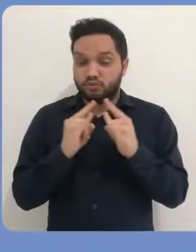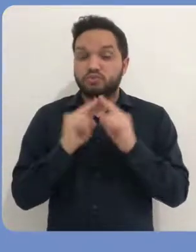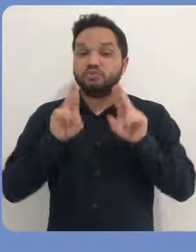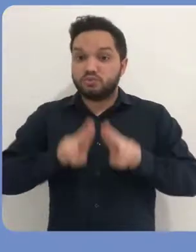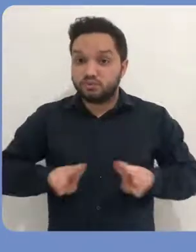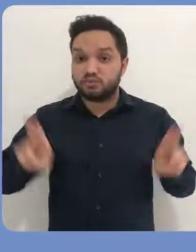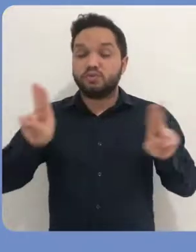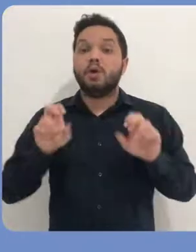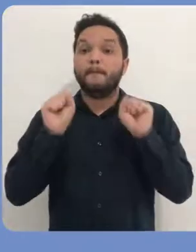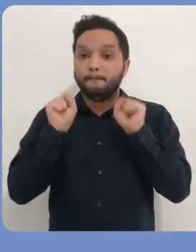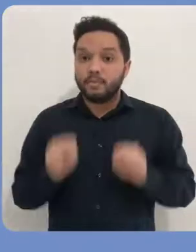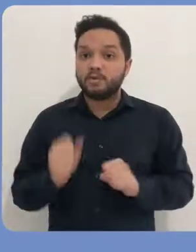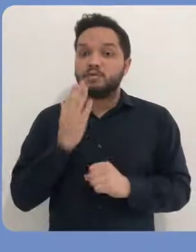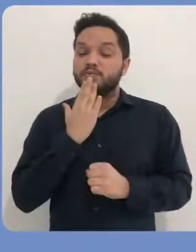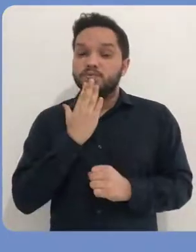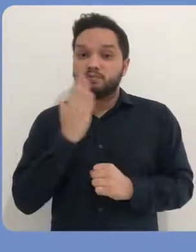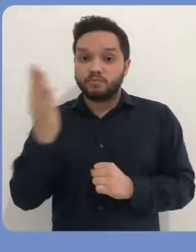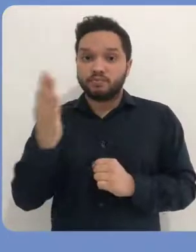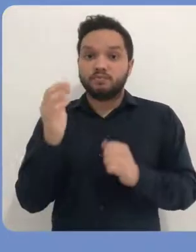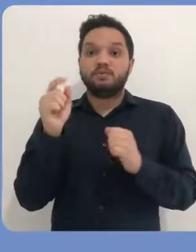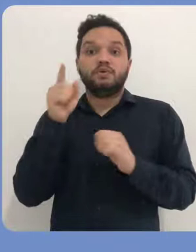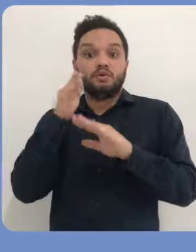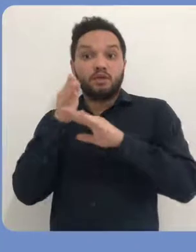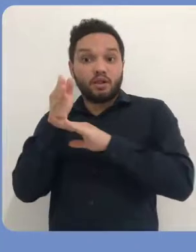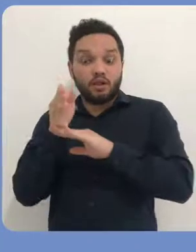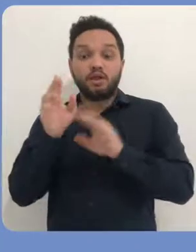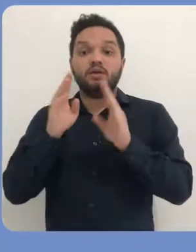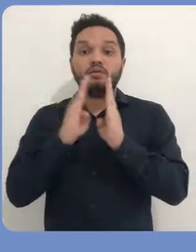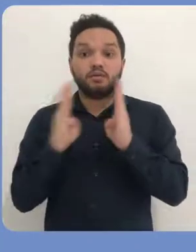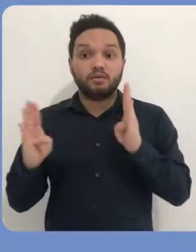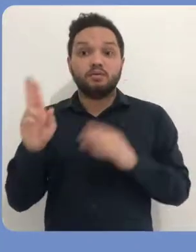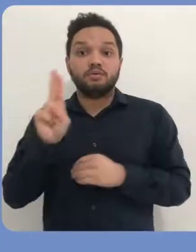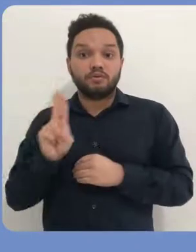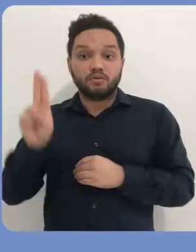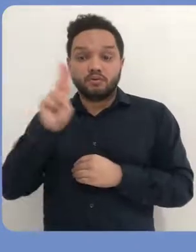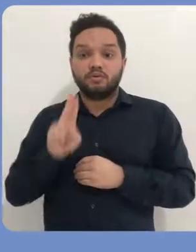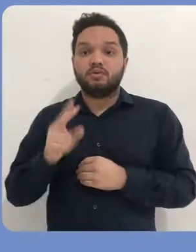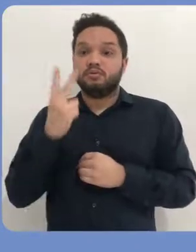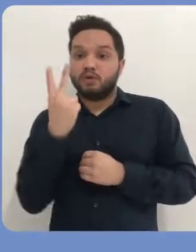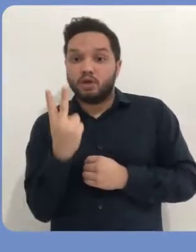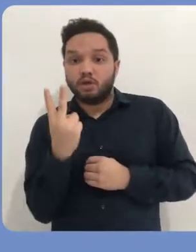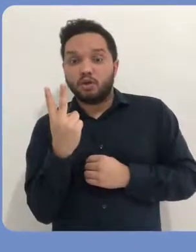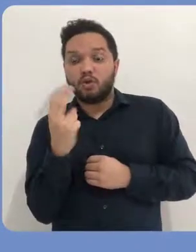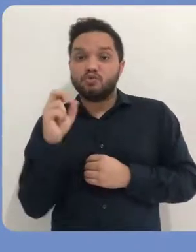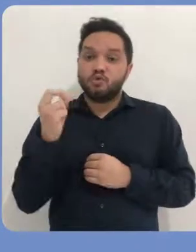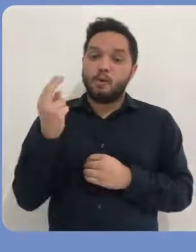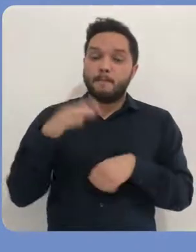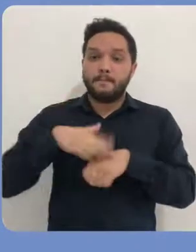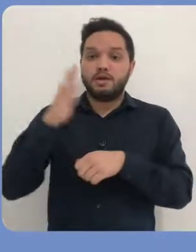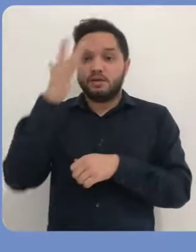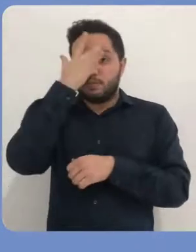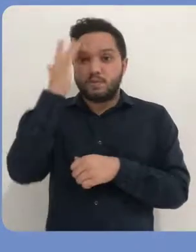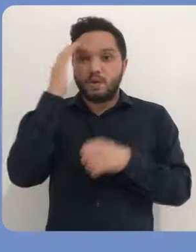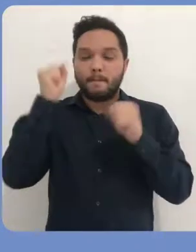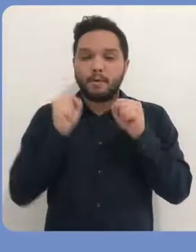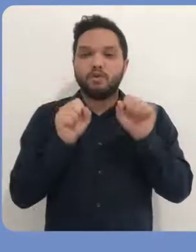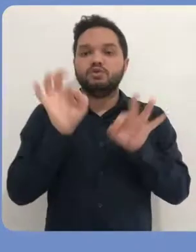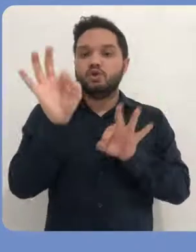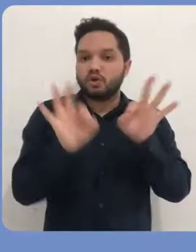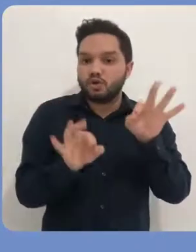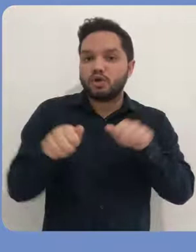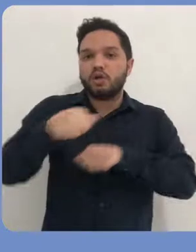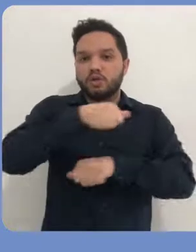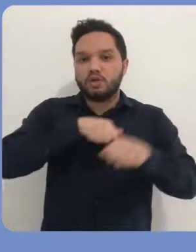da UFSC, você pode fazer uma solicitação junto à BU para habilitação de dois ou mais usuários que podem